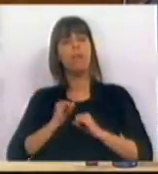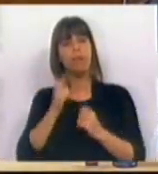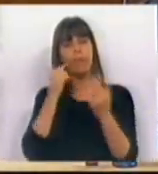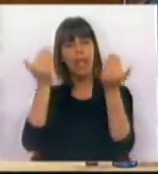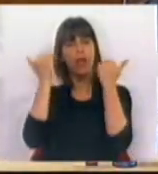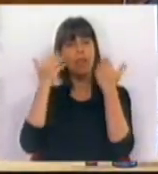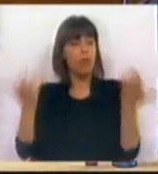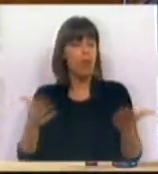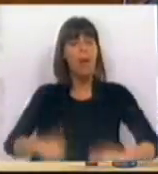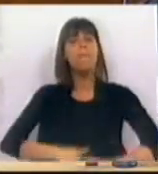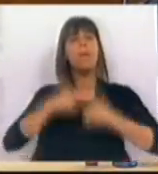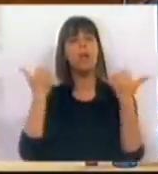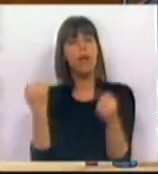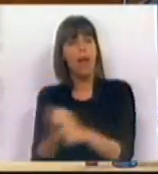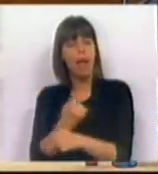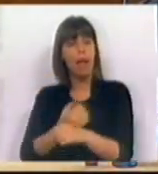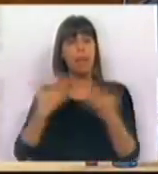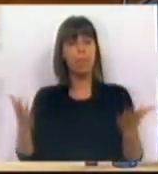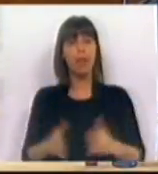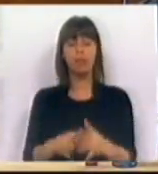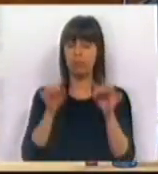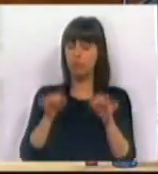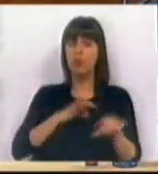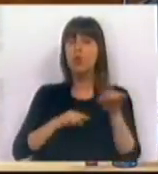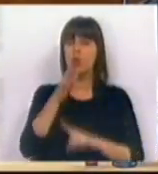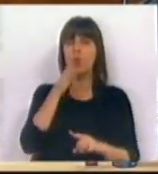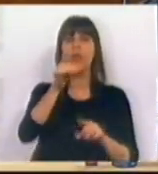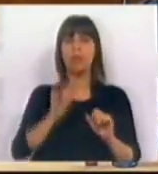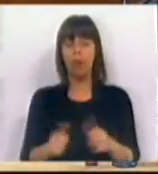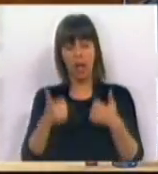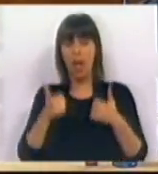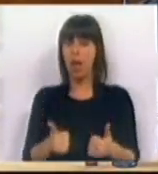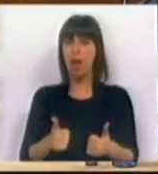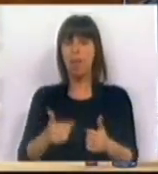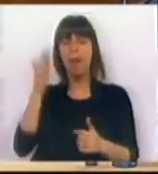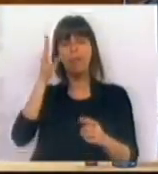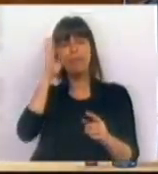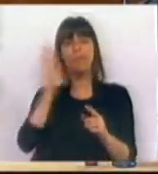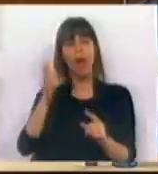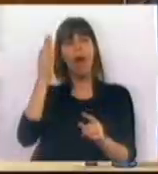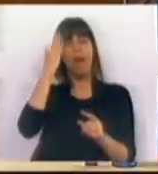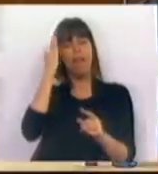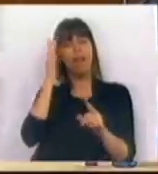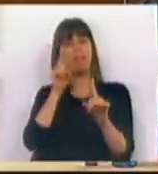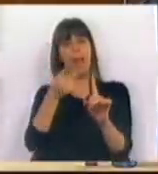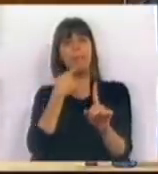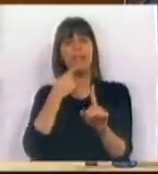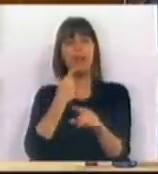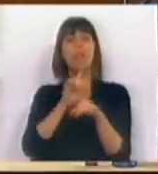indicadores, a melhoria do emprego. E isso, Sr. Deputado, é bom que seja previsível, porque